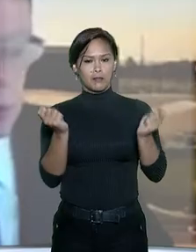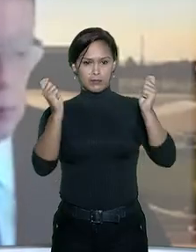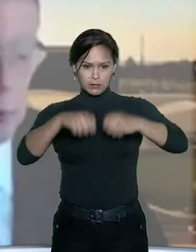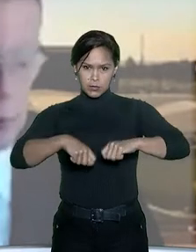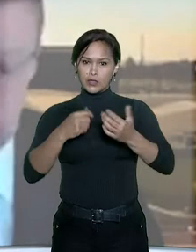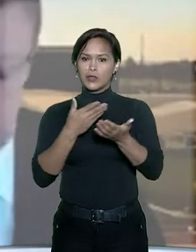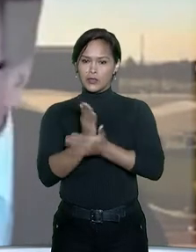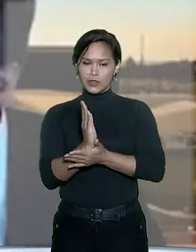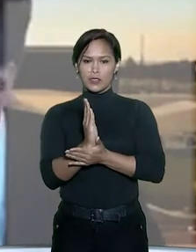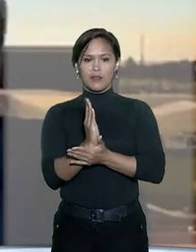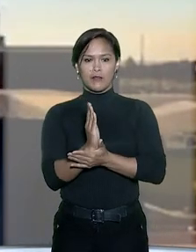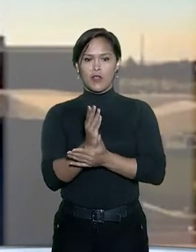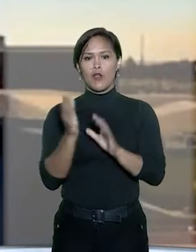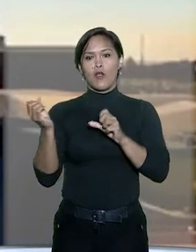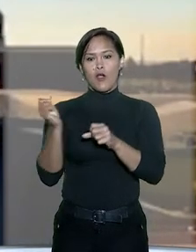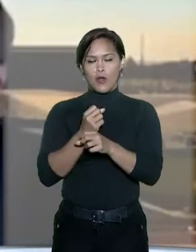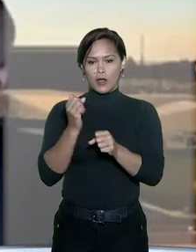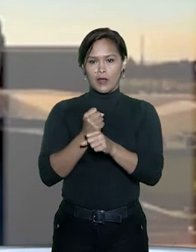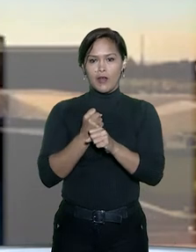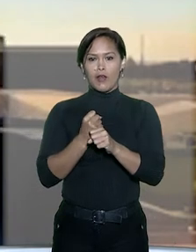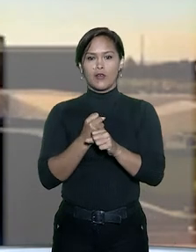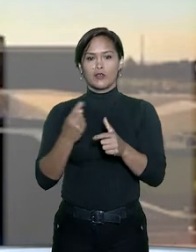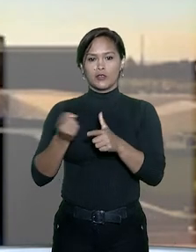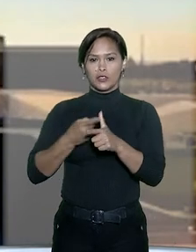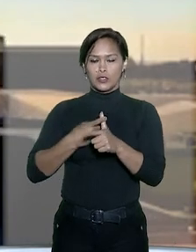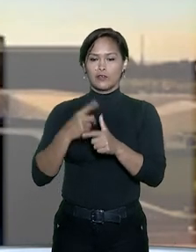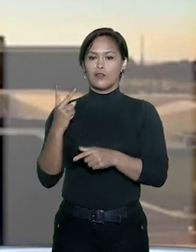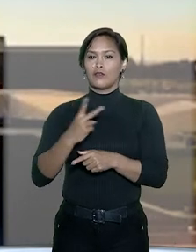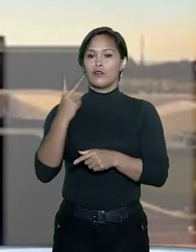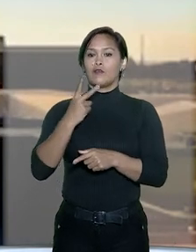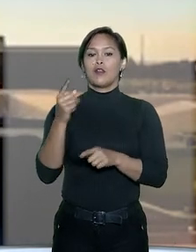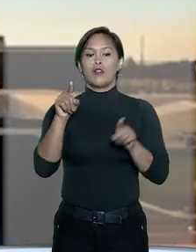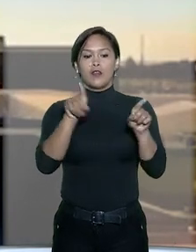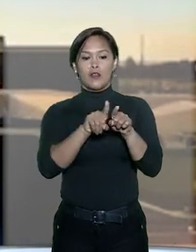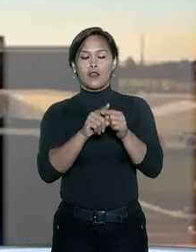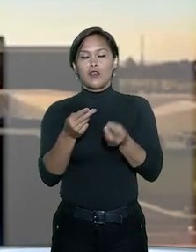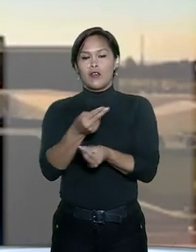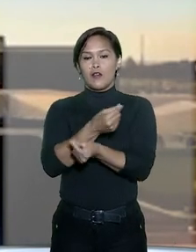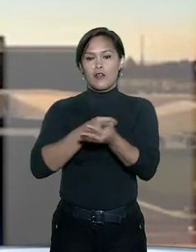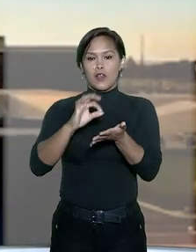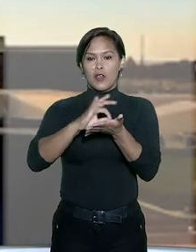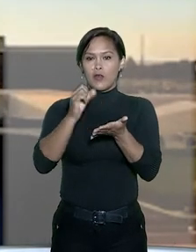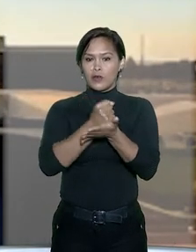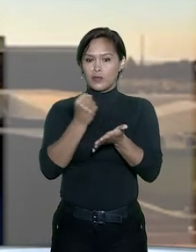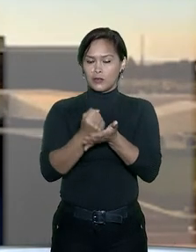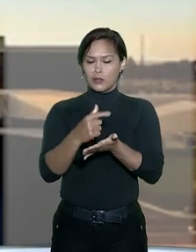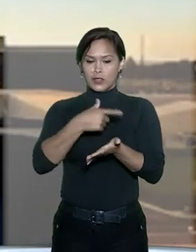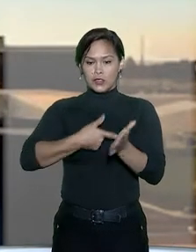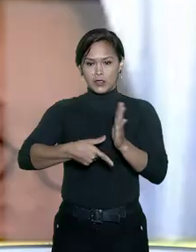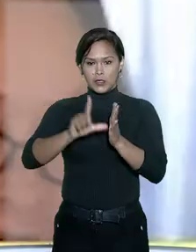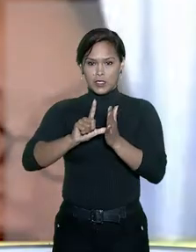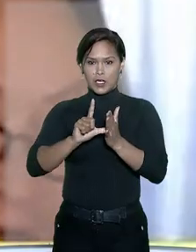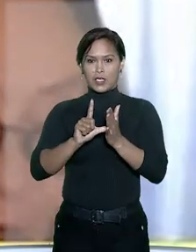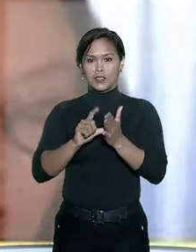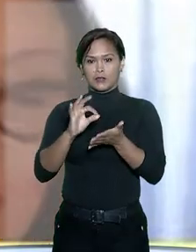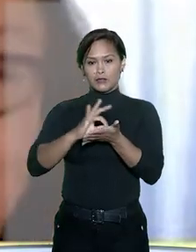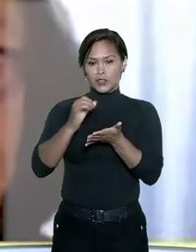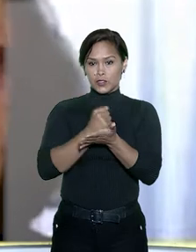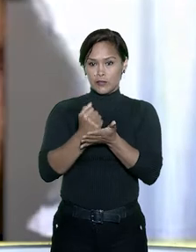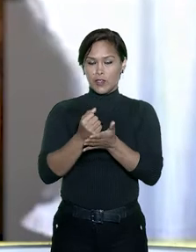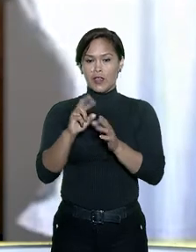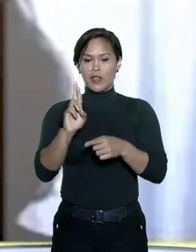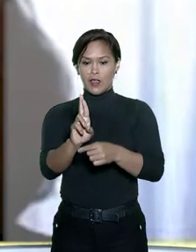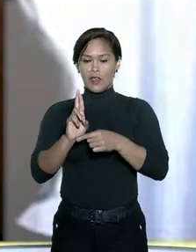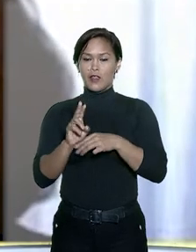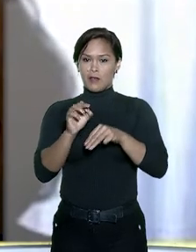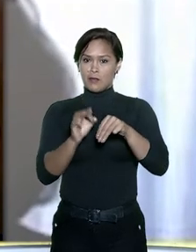inserção no cálculo do saldo devedor dos valores referentes aos honorários contratuais previamente pactuados. A relatora do